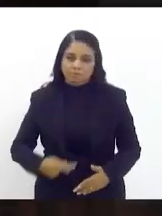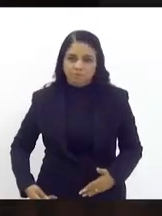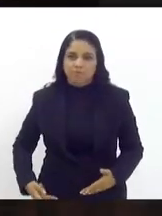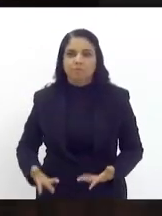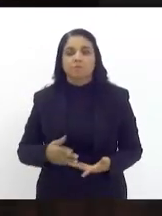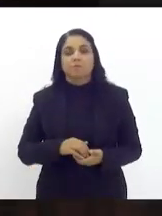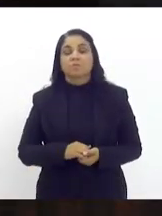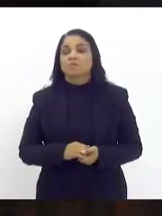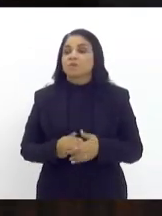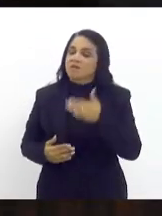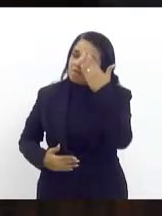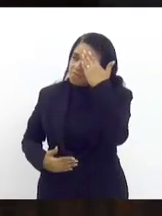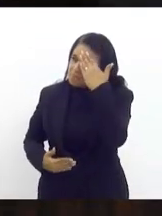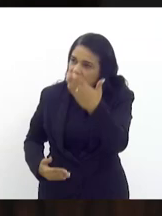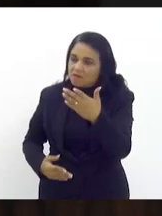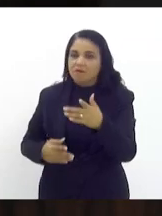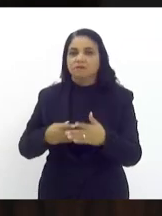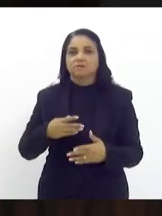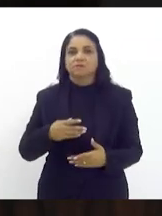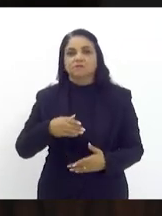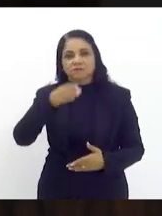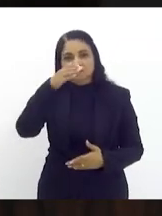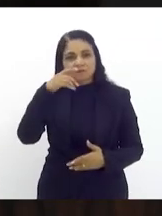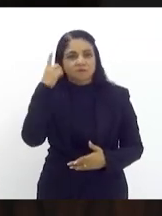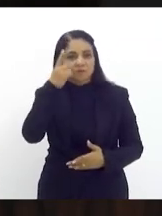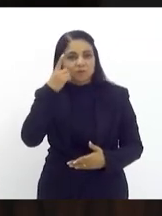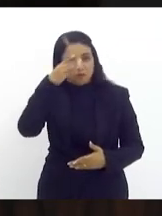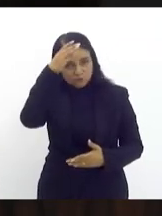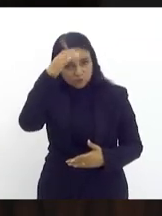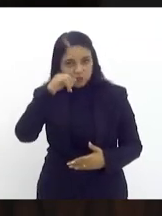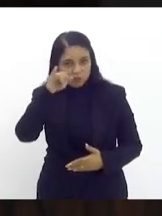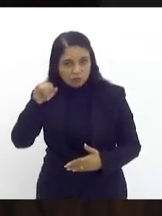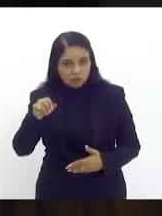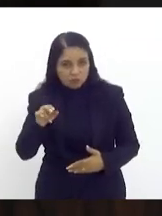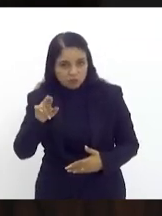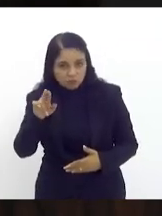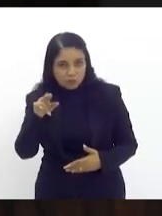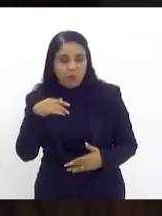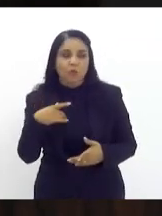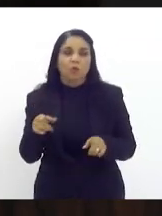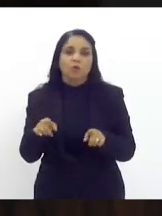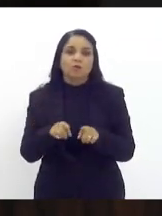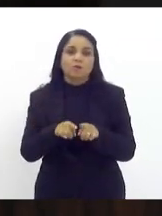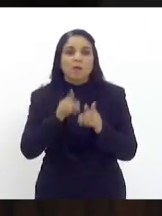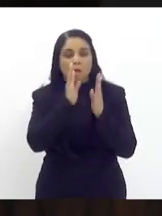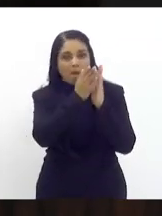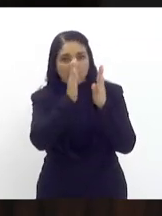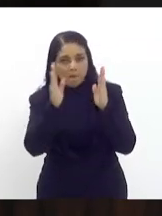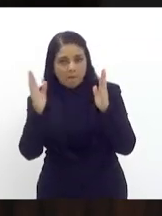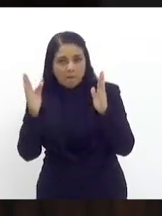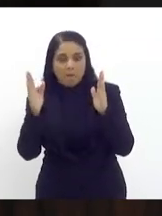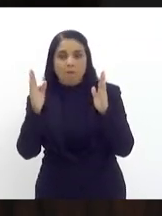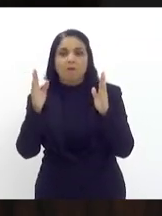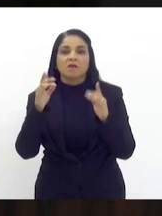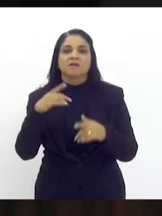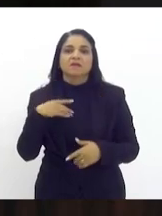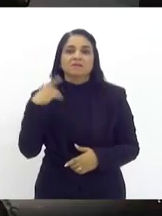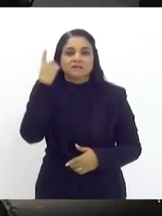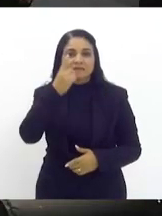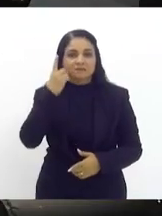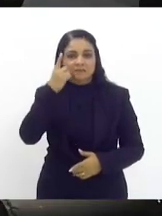Obrigada, deputada Tia Ju. Questão de ordem, nossa nobre deputada Dani Balbi.